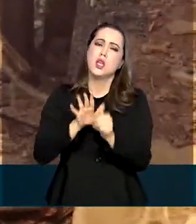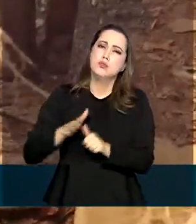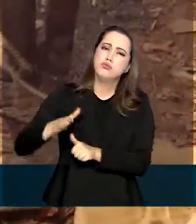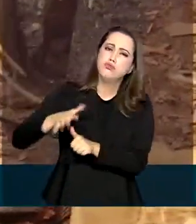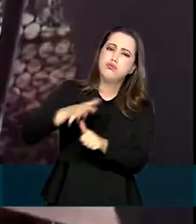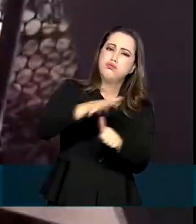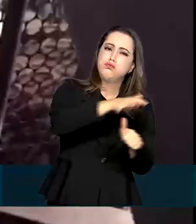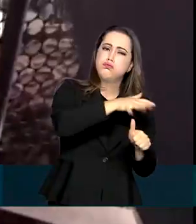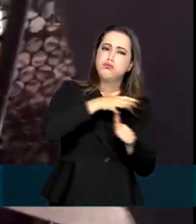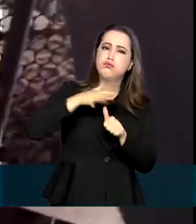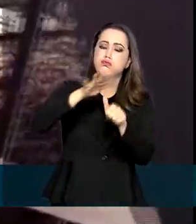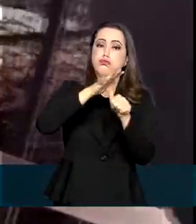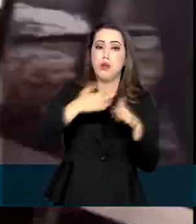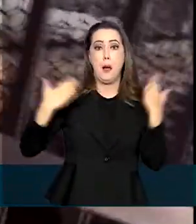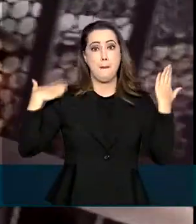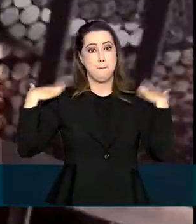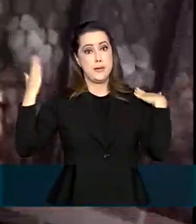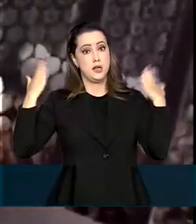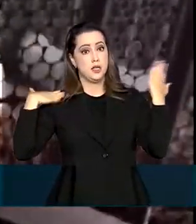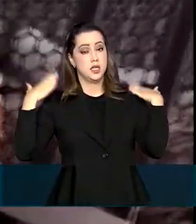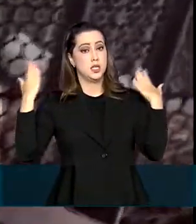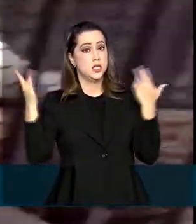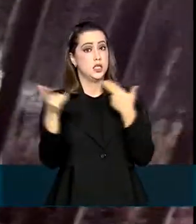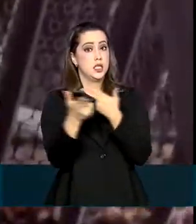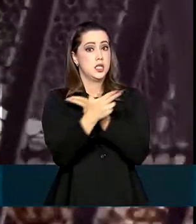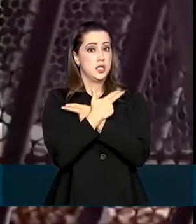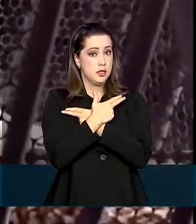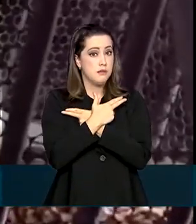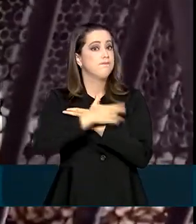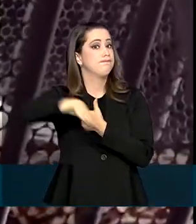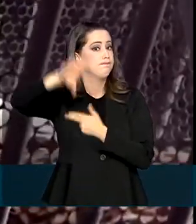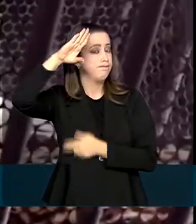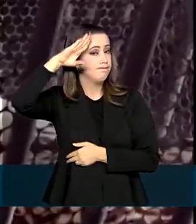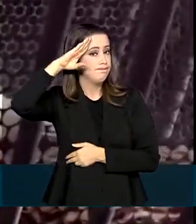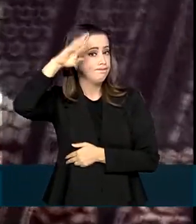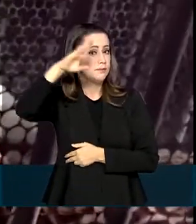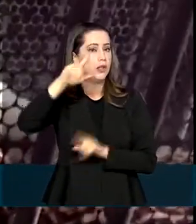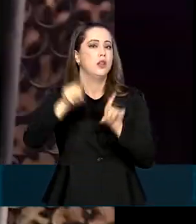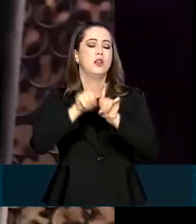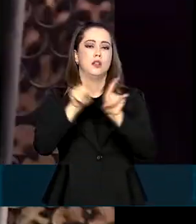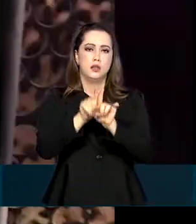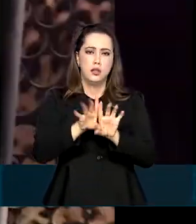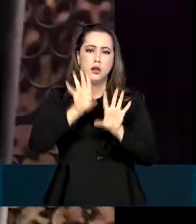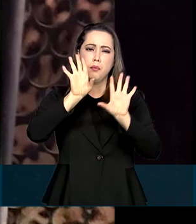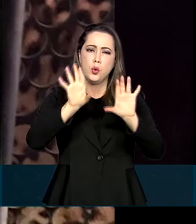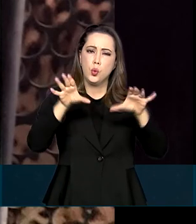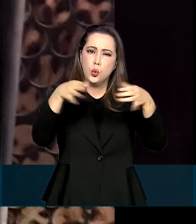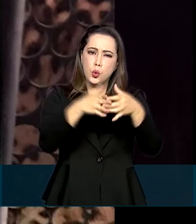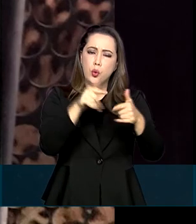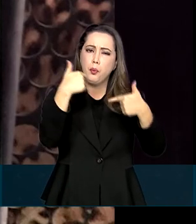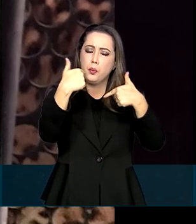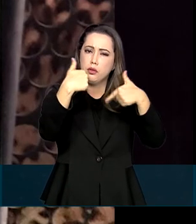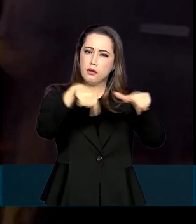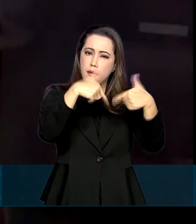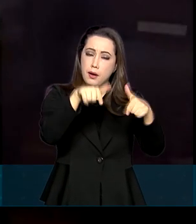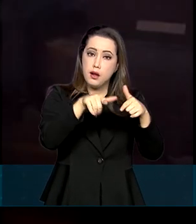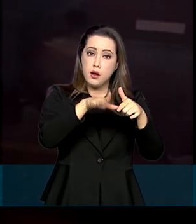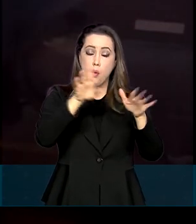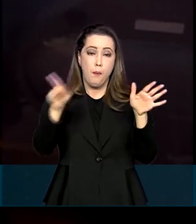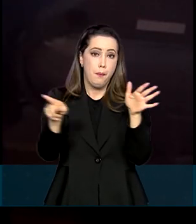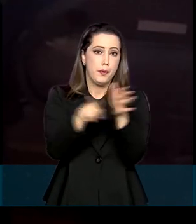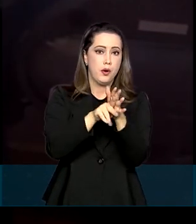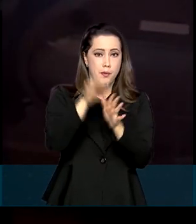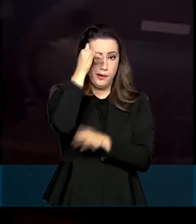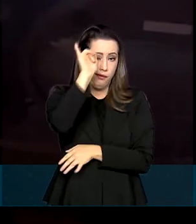Marinha, do Exército e da Aeronáutica, além de fuzileiros navais com cursos em incêndio florestal. Na última